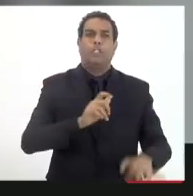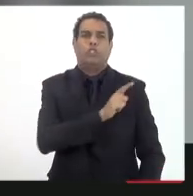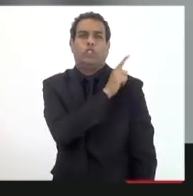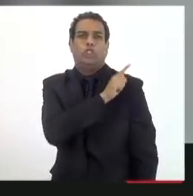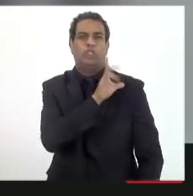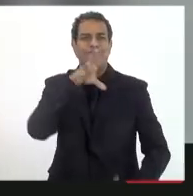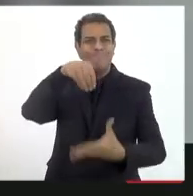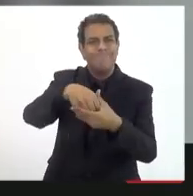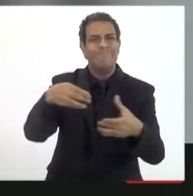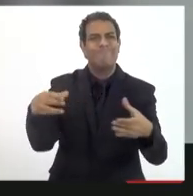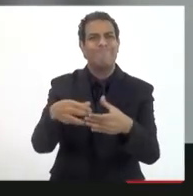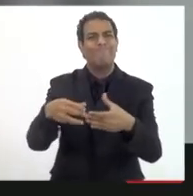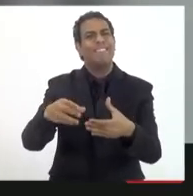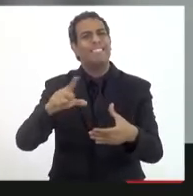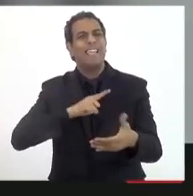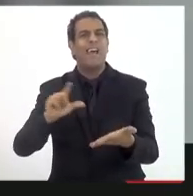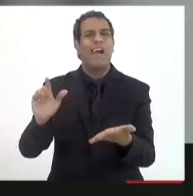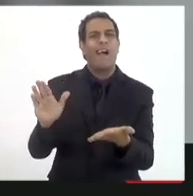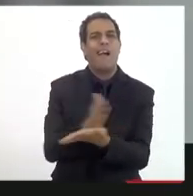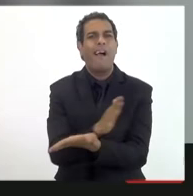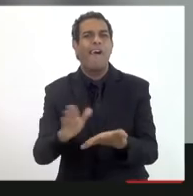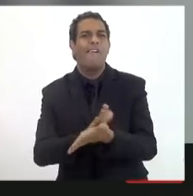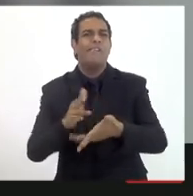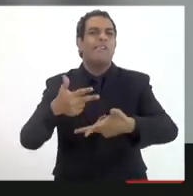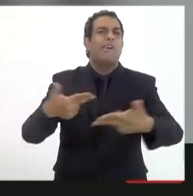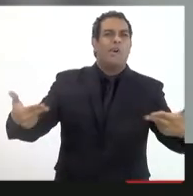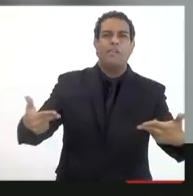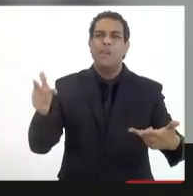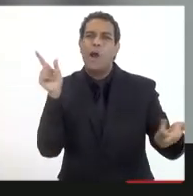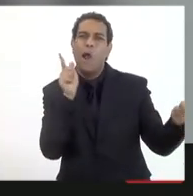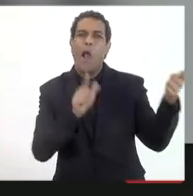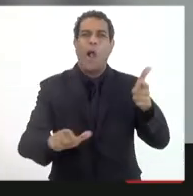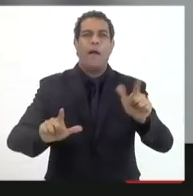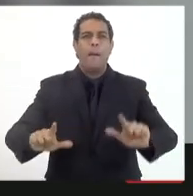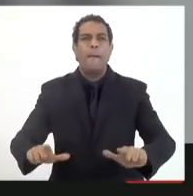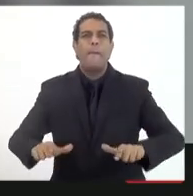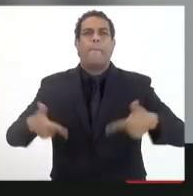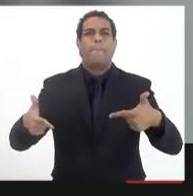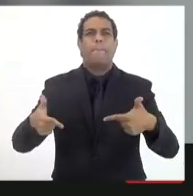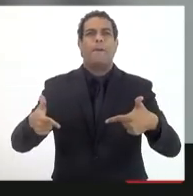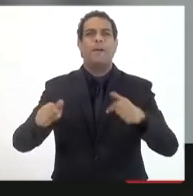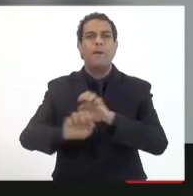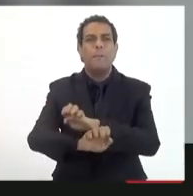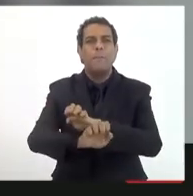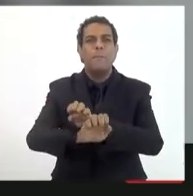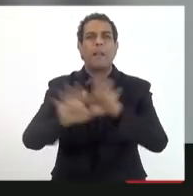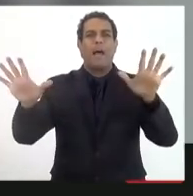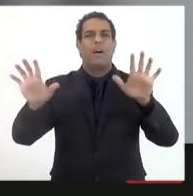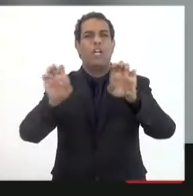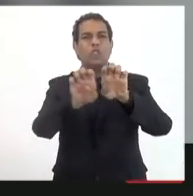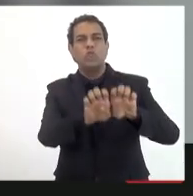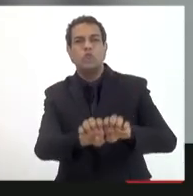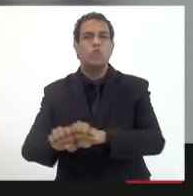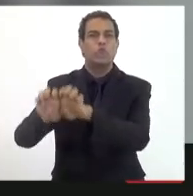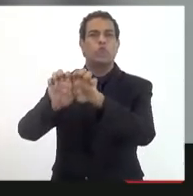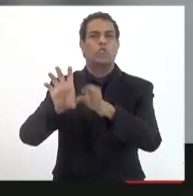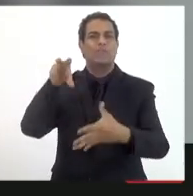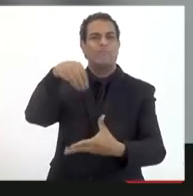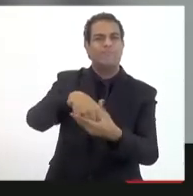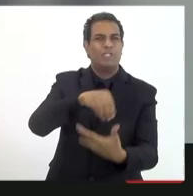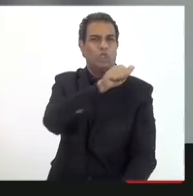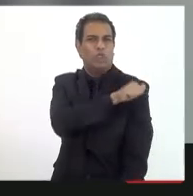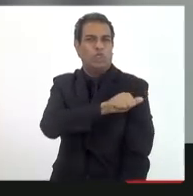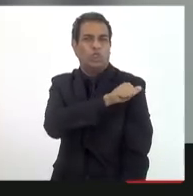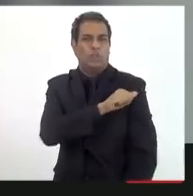mas alguns elementos que pudessem dar um caráter que transpassasse governos se desse uma estrutura mais de estado eu me